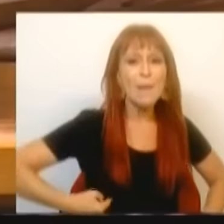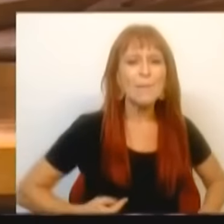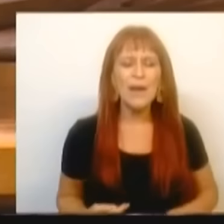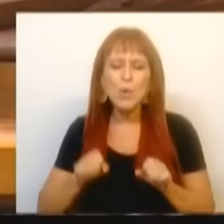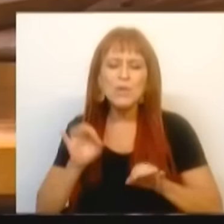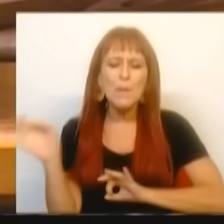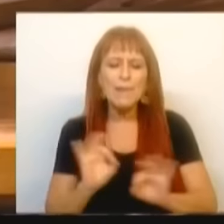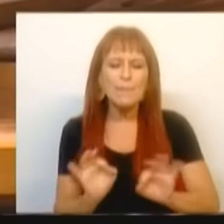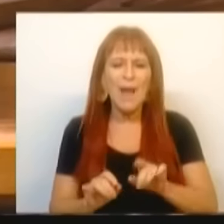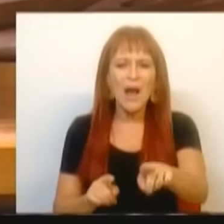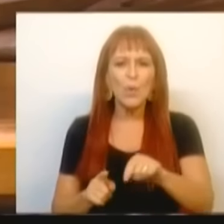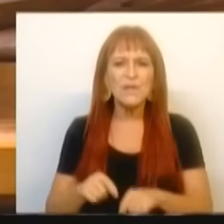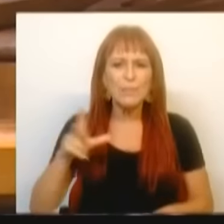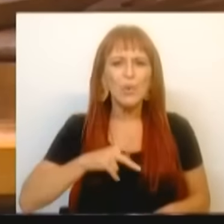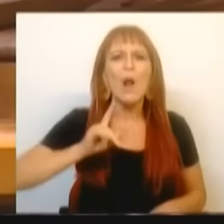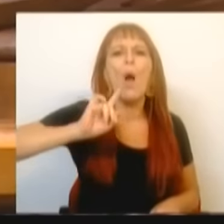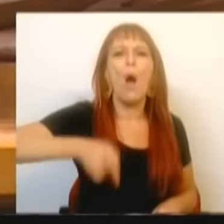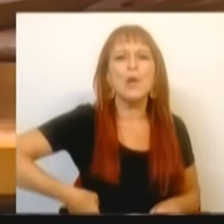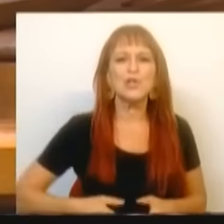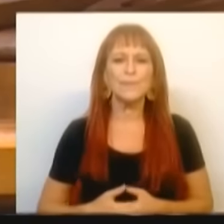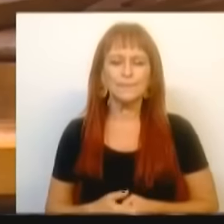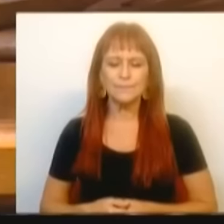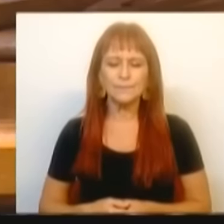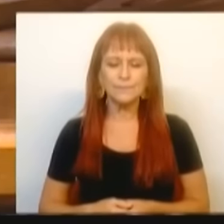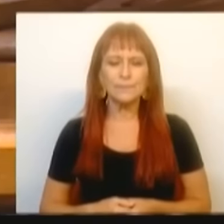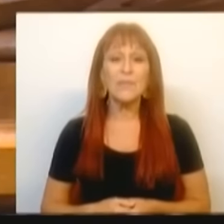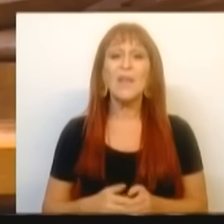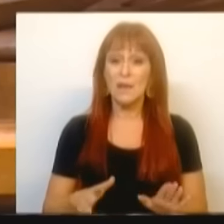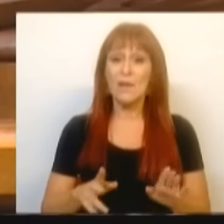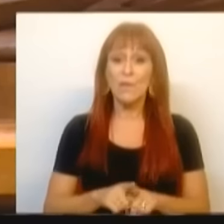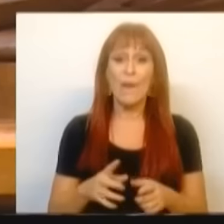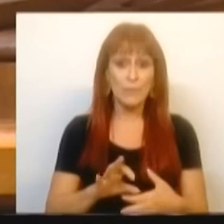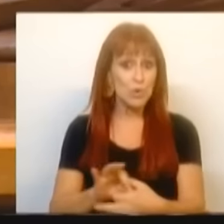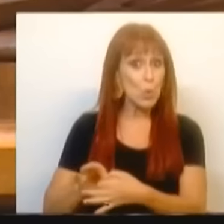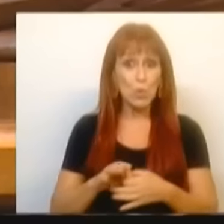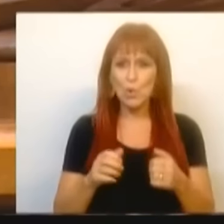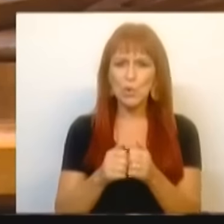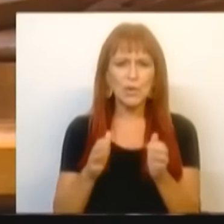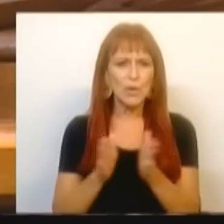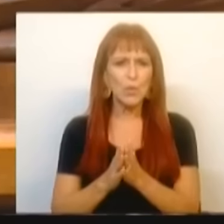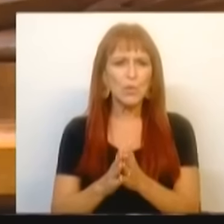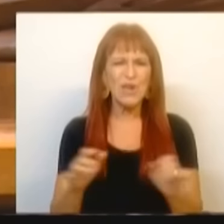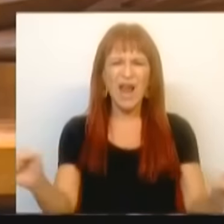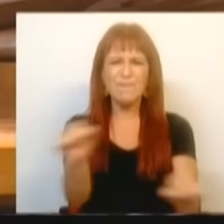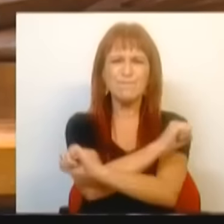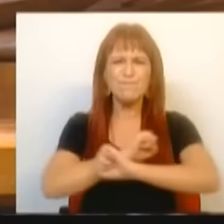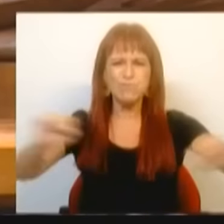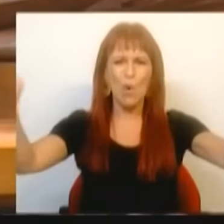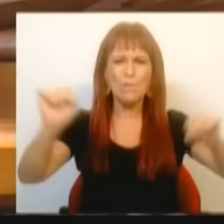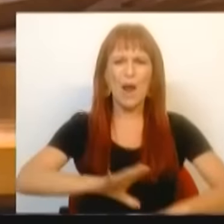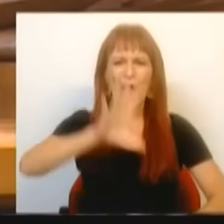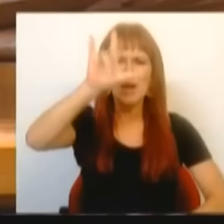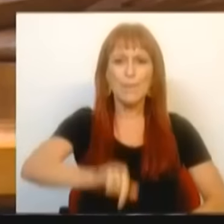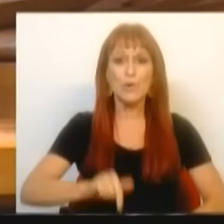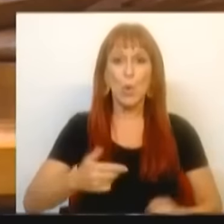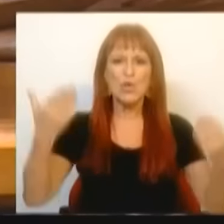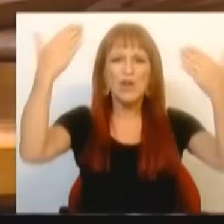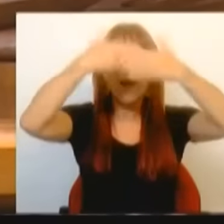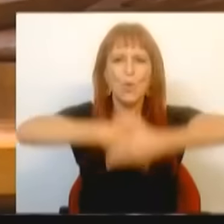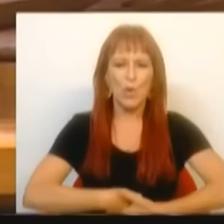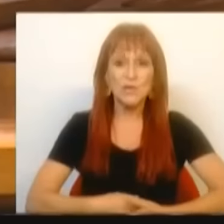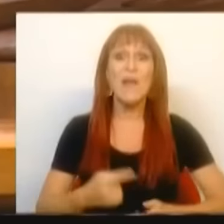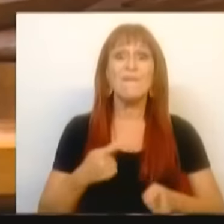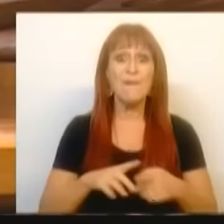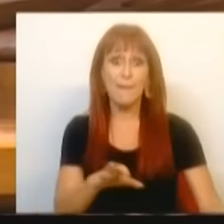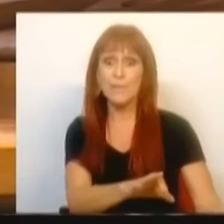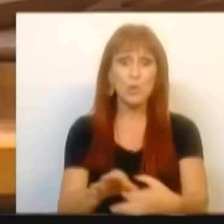preparar em Portugal. Vamos nos unir todos e explodir Lisboa inteira esta noite. Vamos